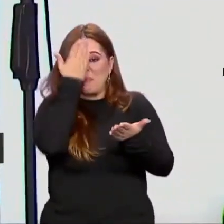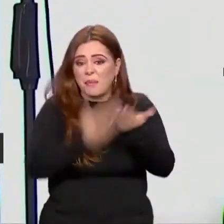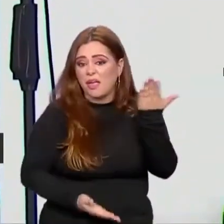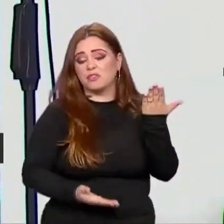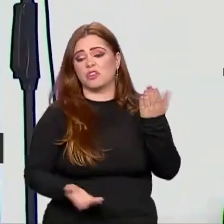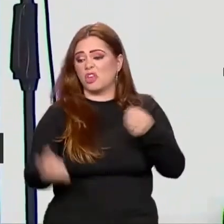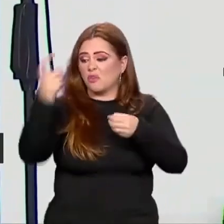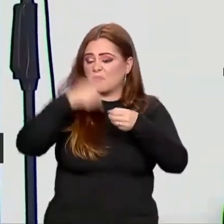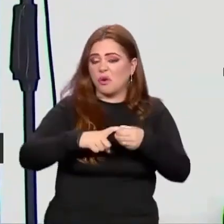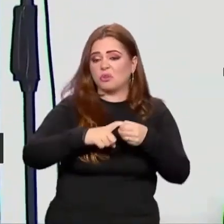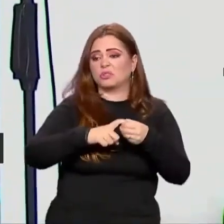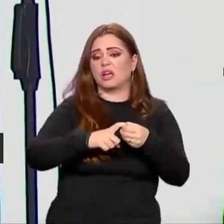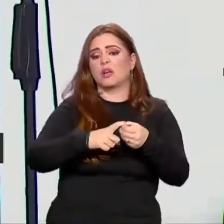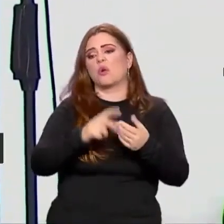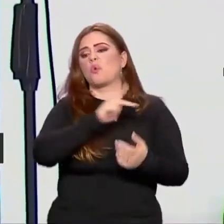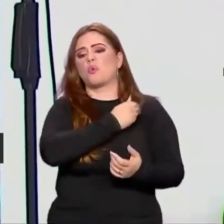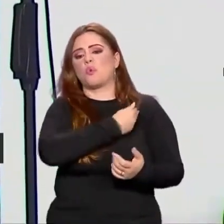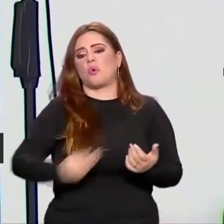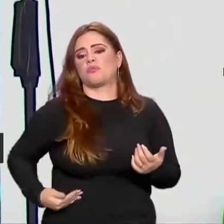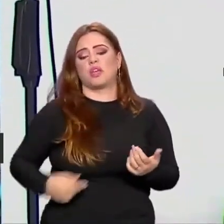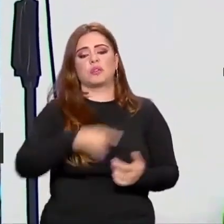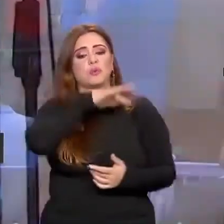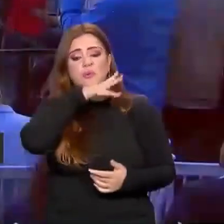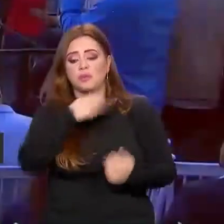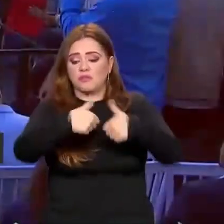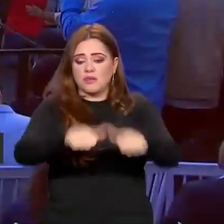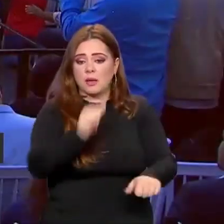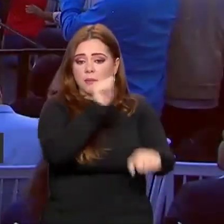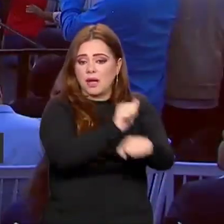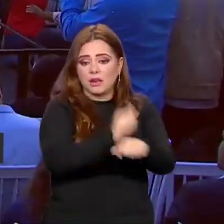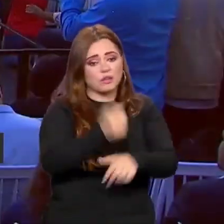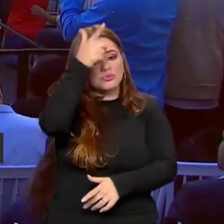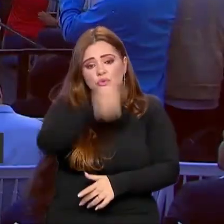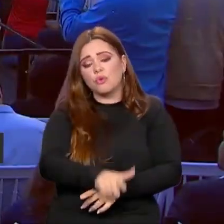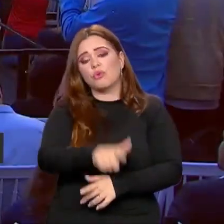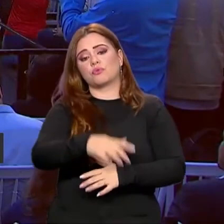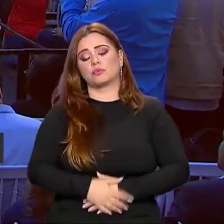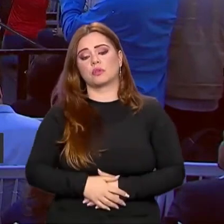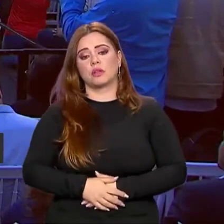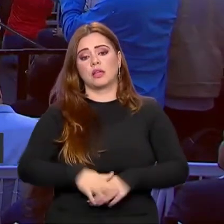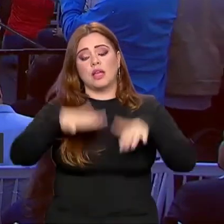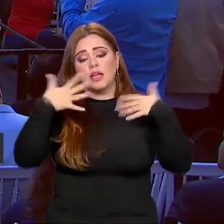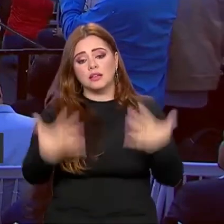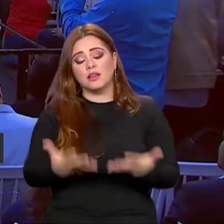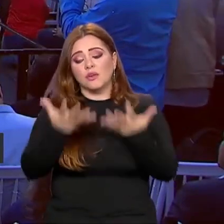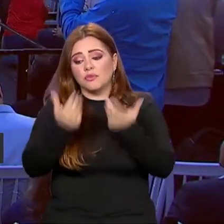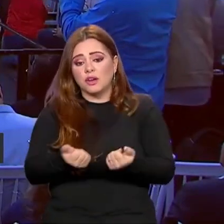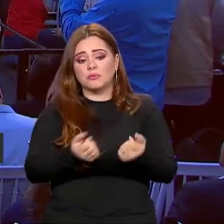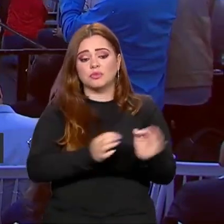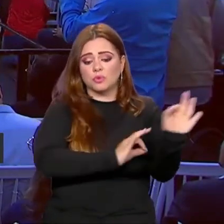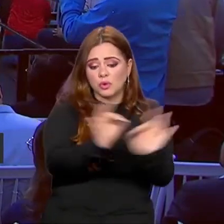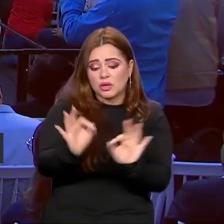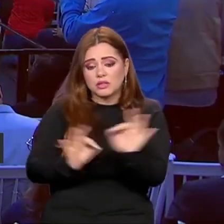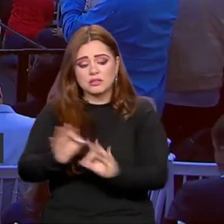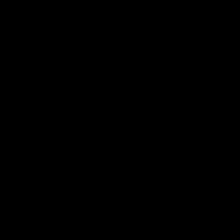voltar nesse país e ela ficar parada outra vez. Então vamos tratar de trabalhar